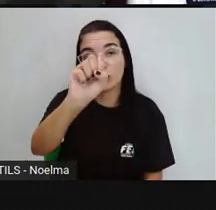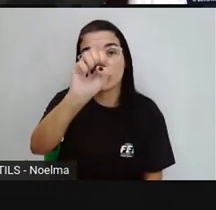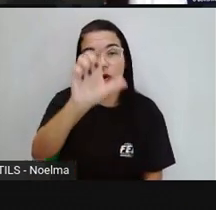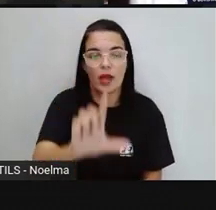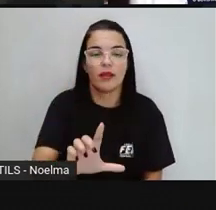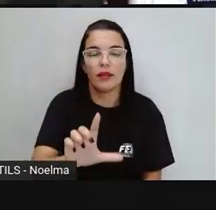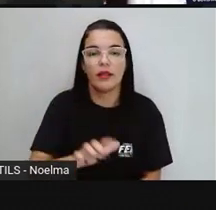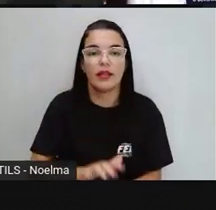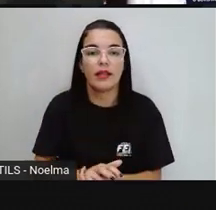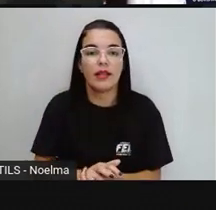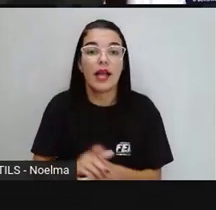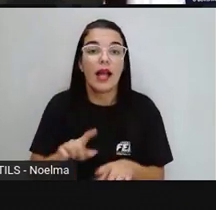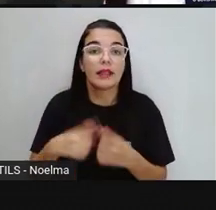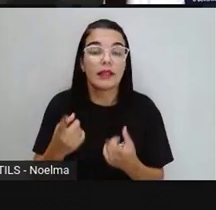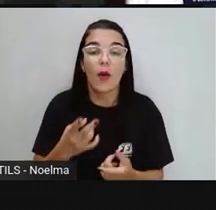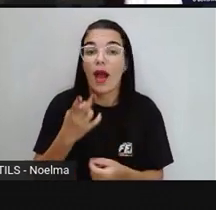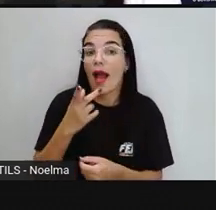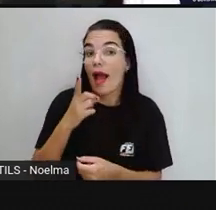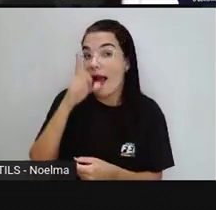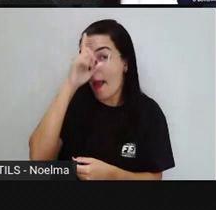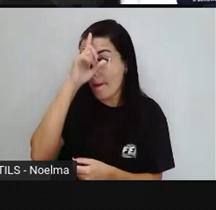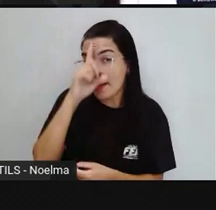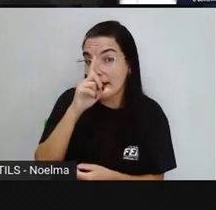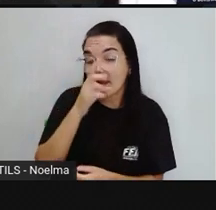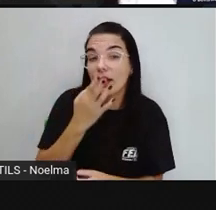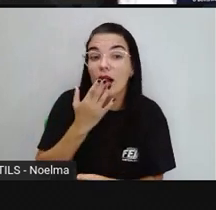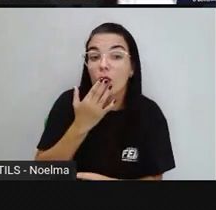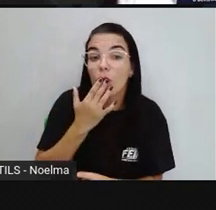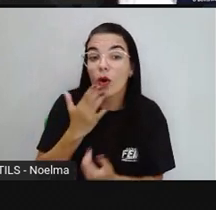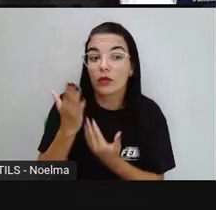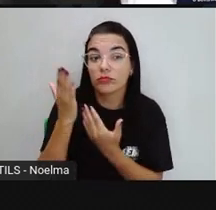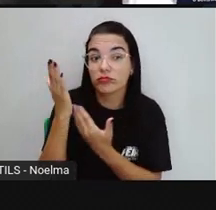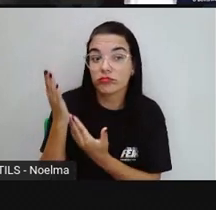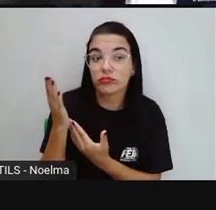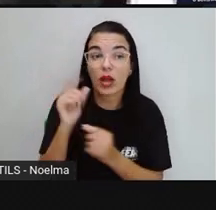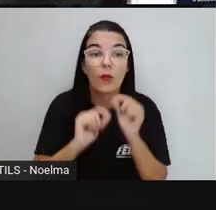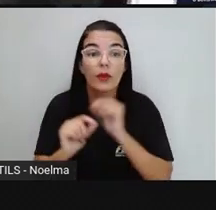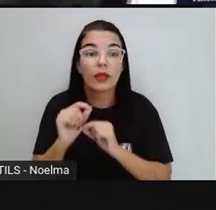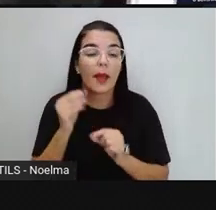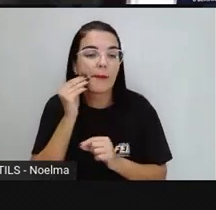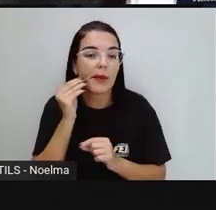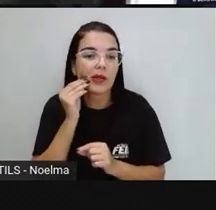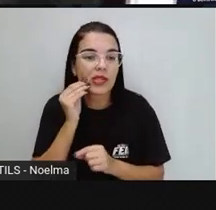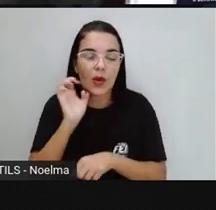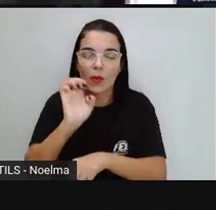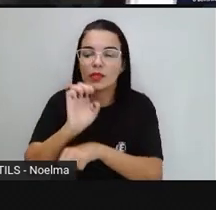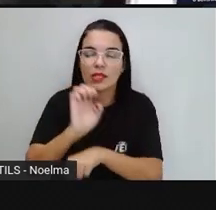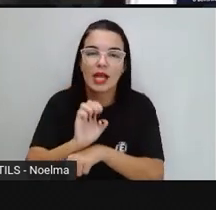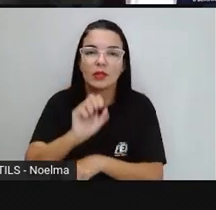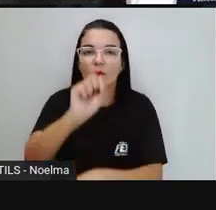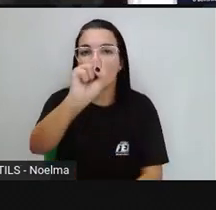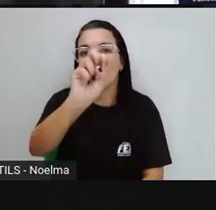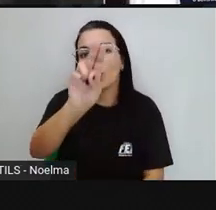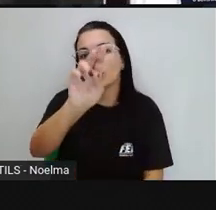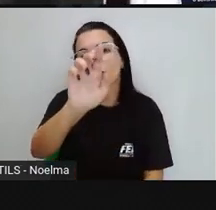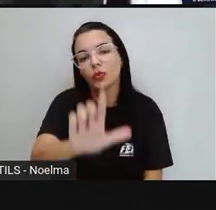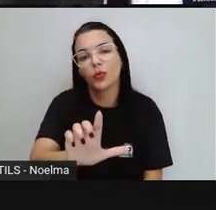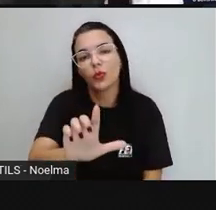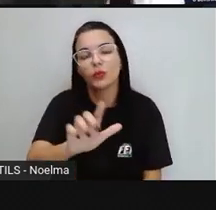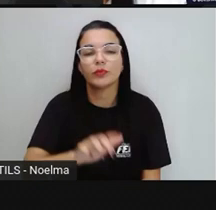E os estados que estão utilizando a cor amarela, né, representam os estados formadores da região